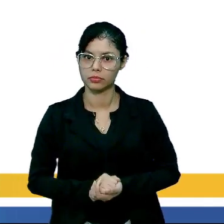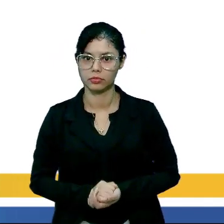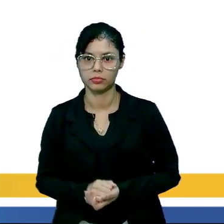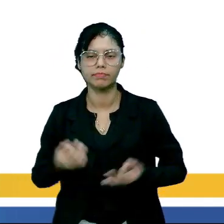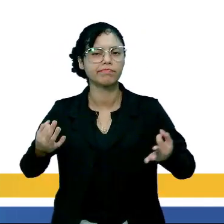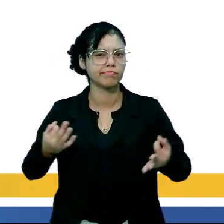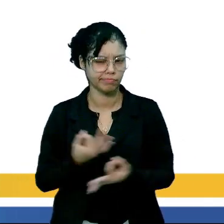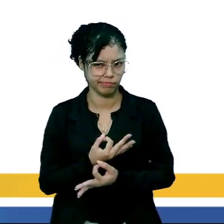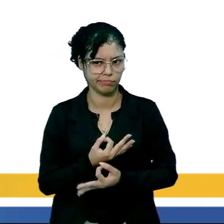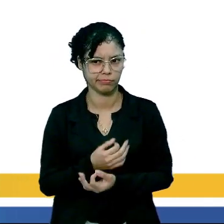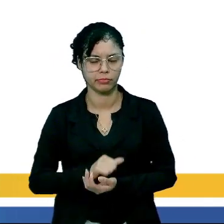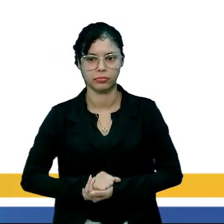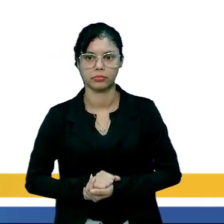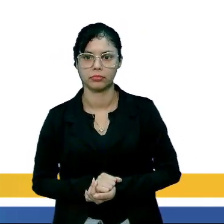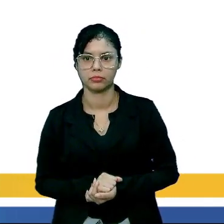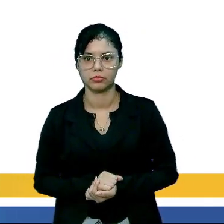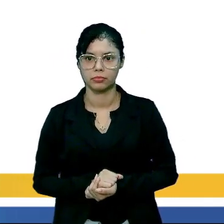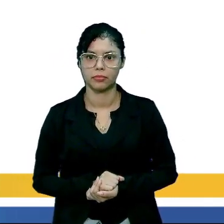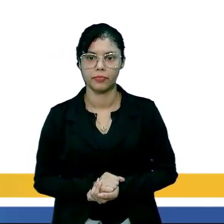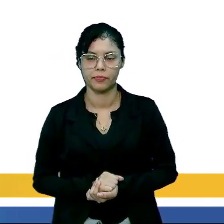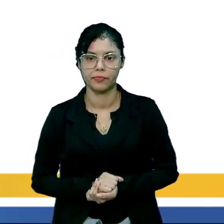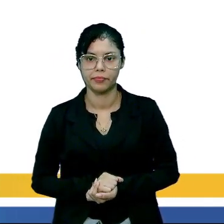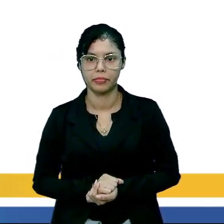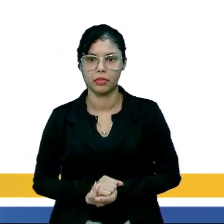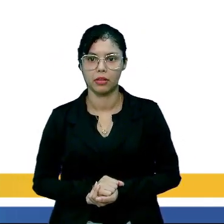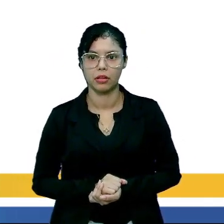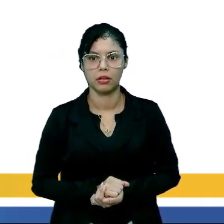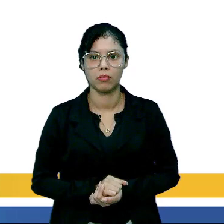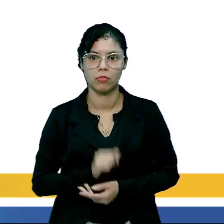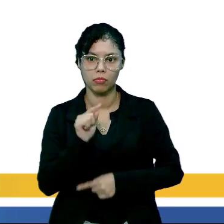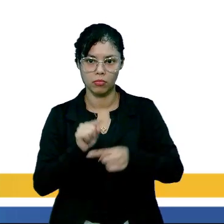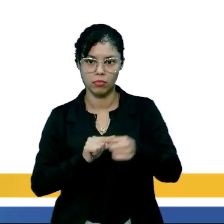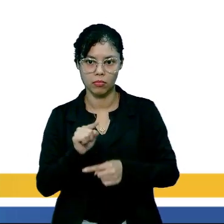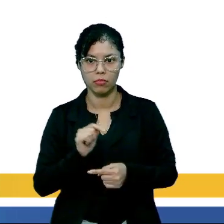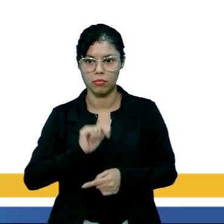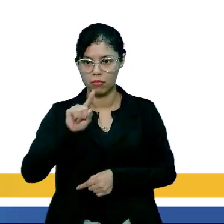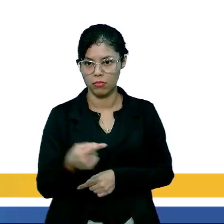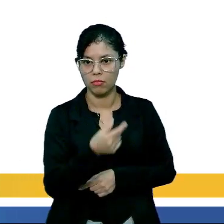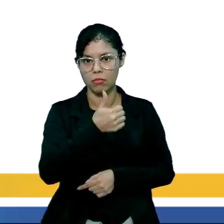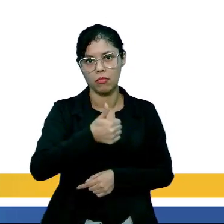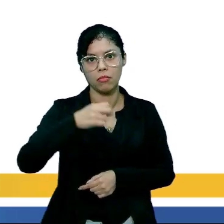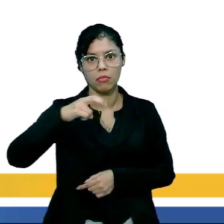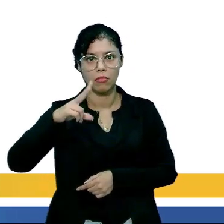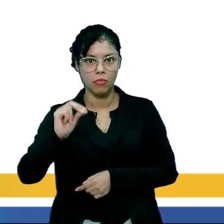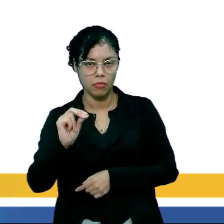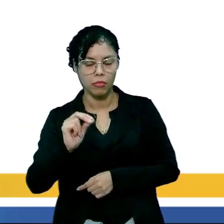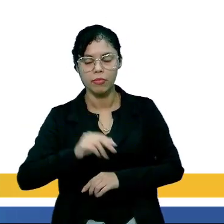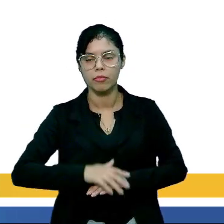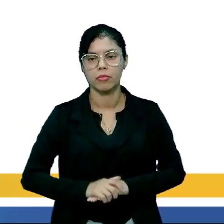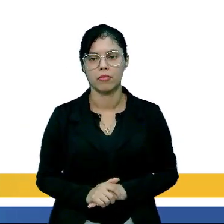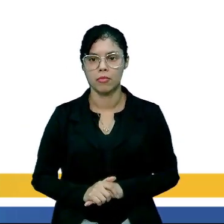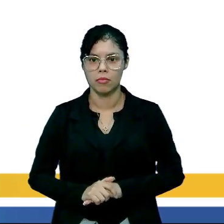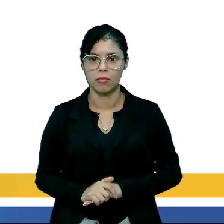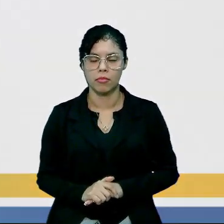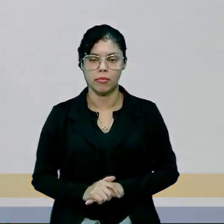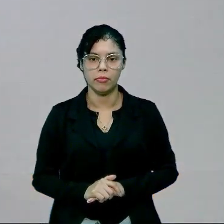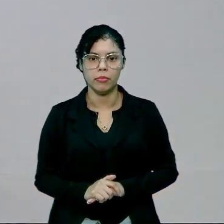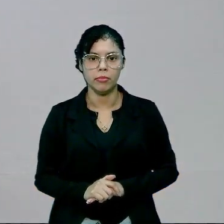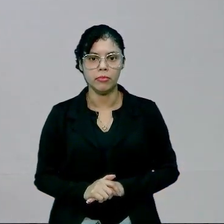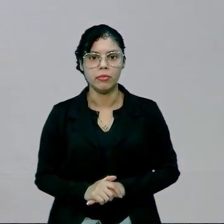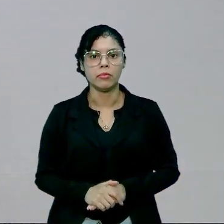responderam, excelente. 15% de mil é igual a quanto? A 150.